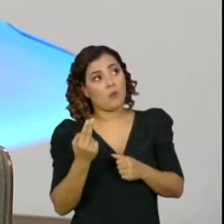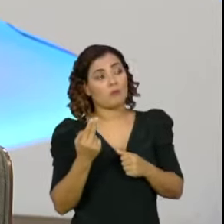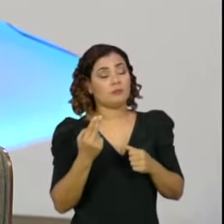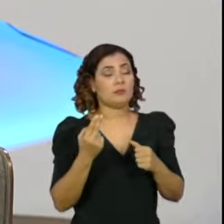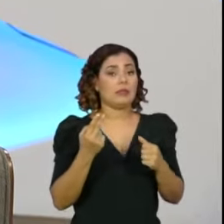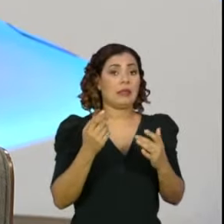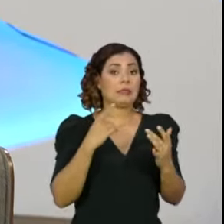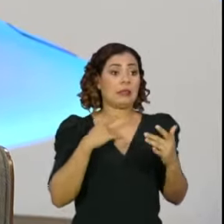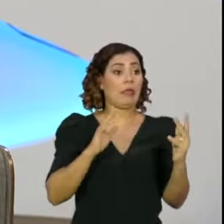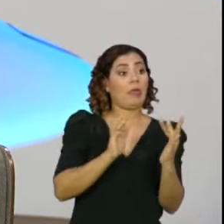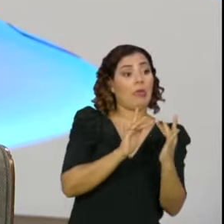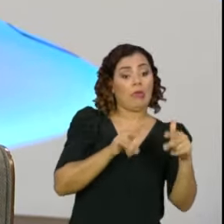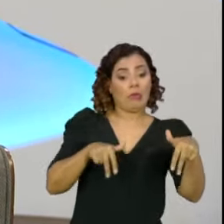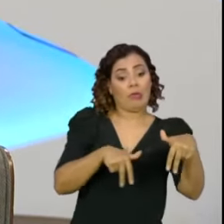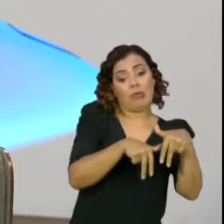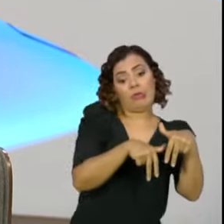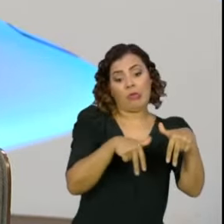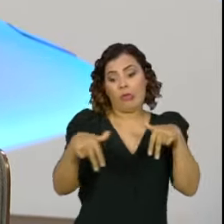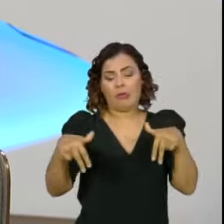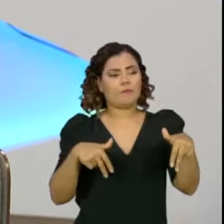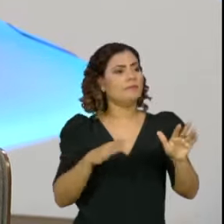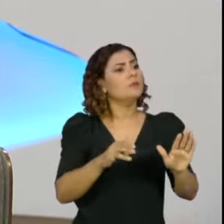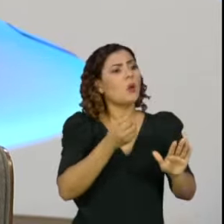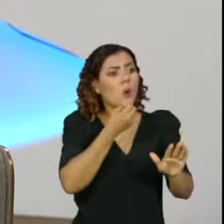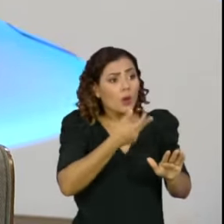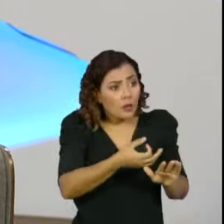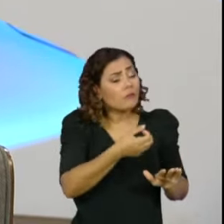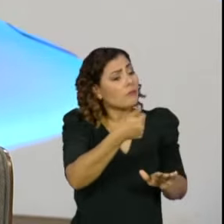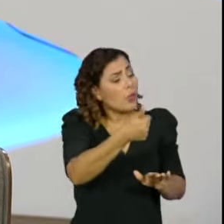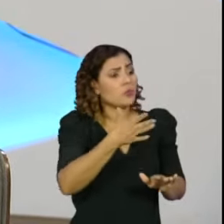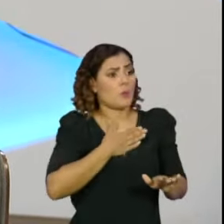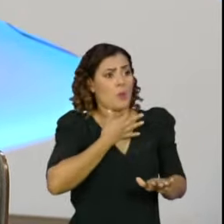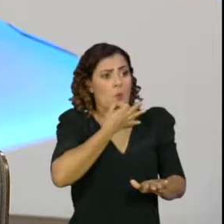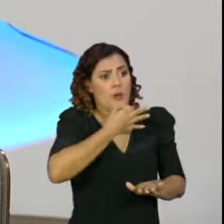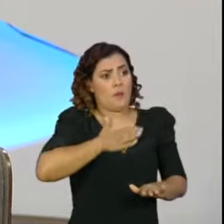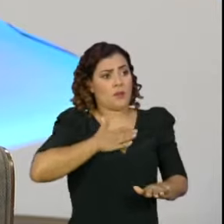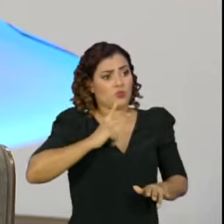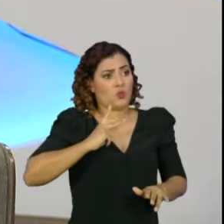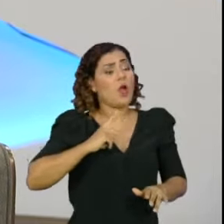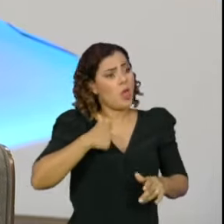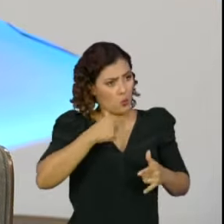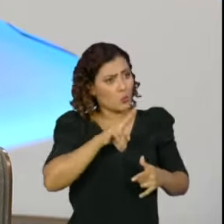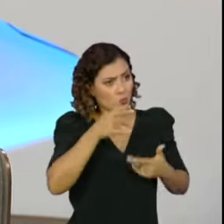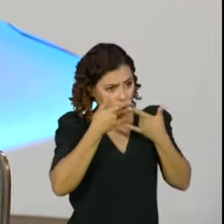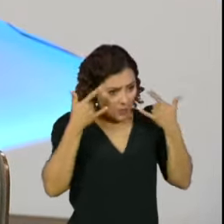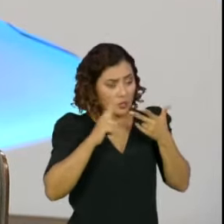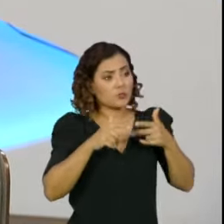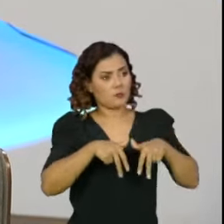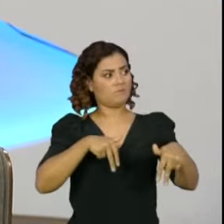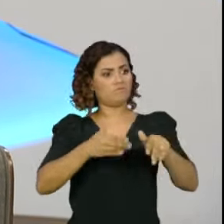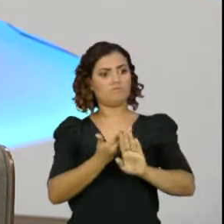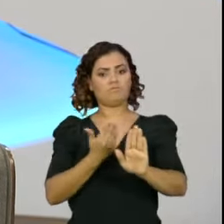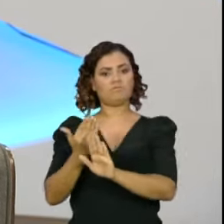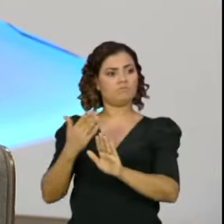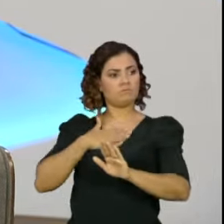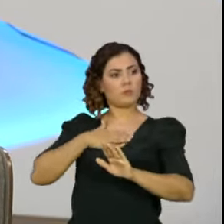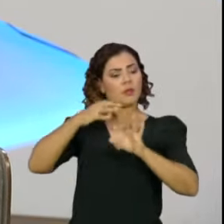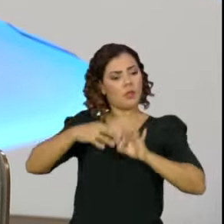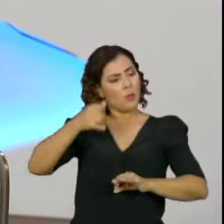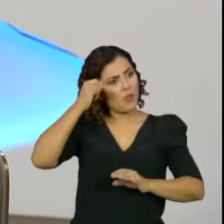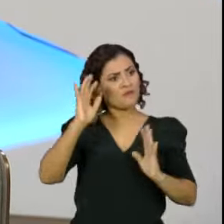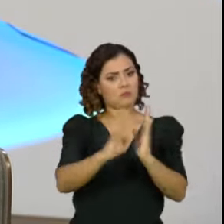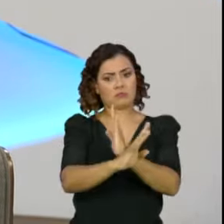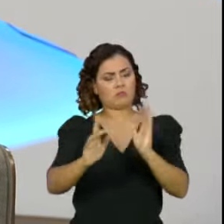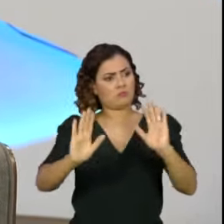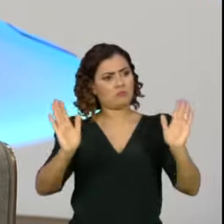físico, de se permitir aglomerações. Eu tenho as minhas posições pessoais em relação a isso. Eu uso máscara, eu me mantenho no distanciamento, eu evito